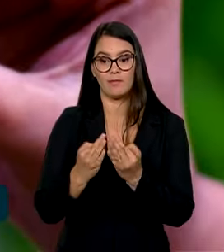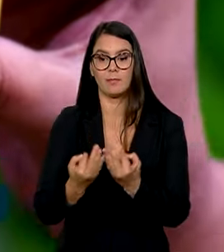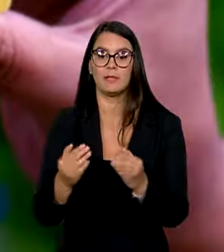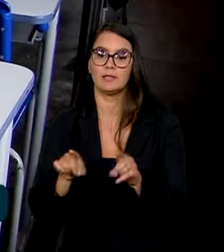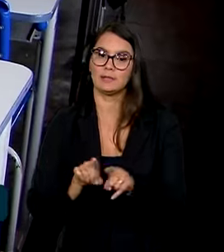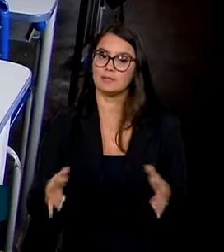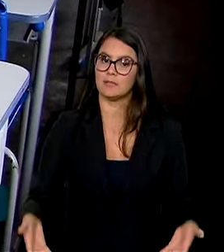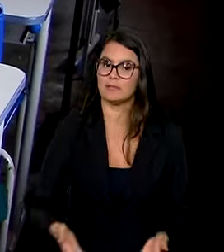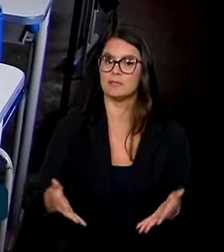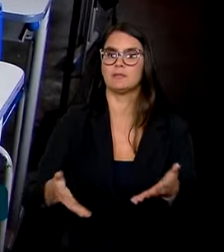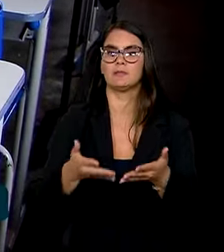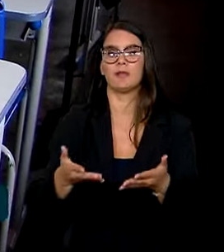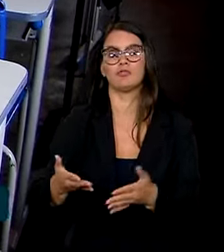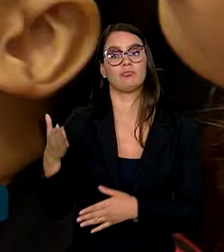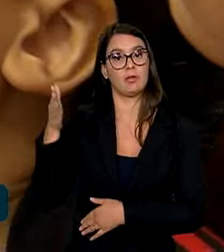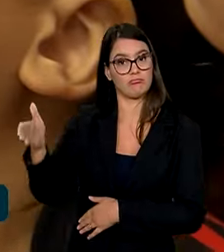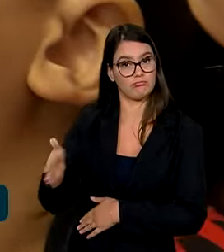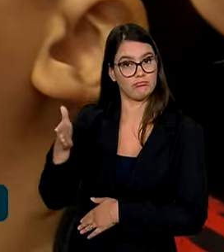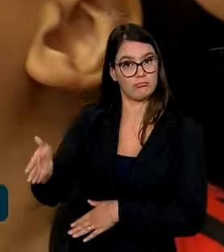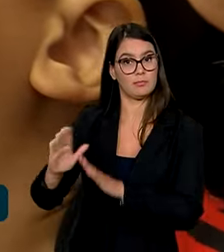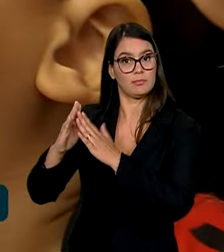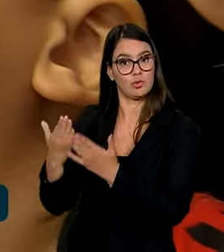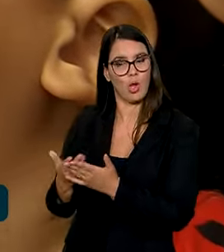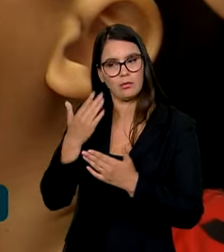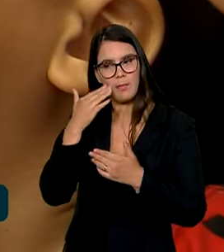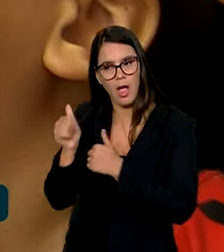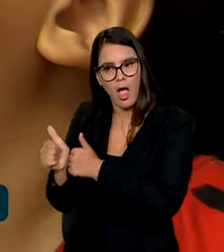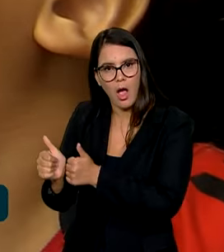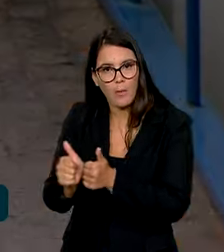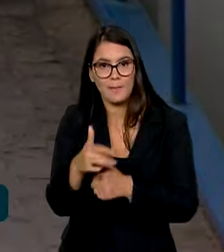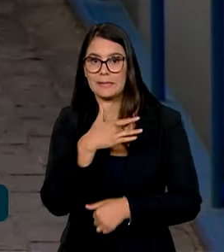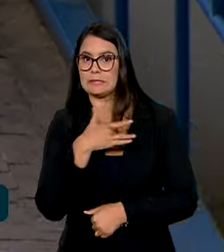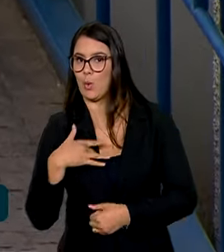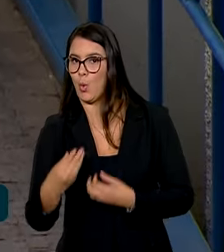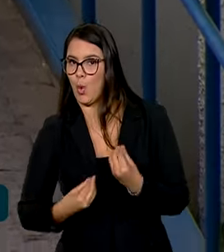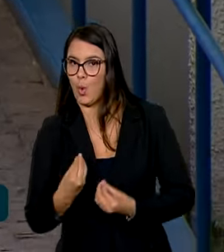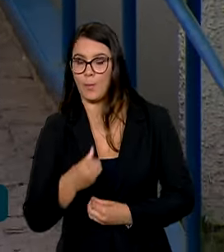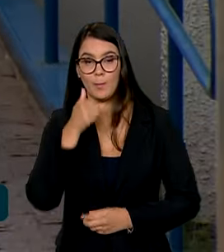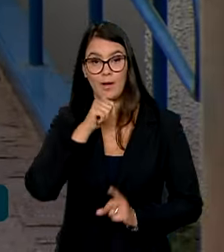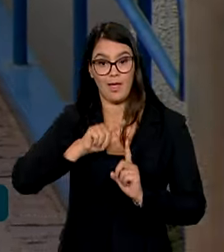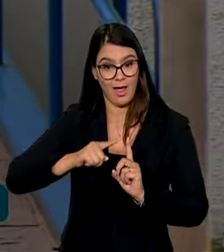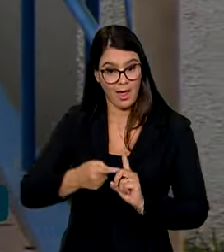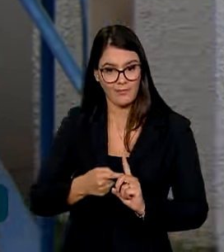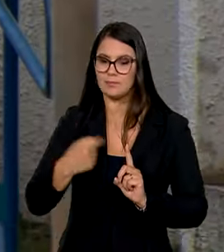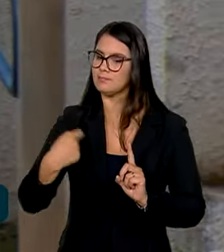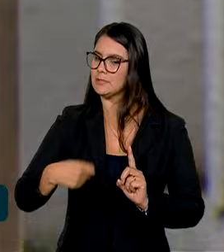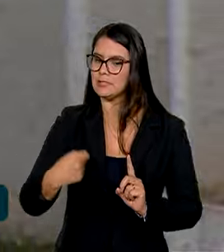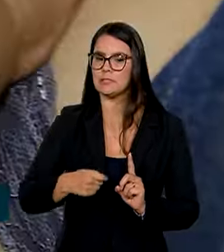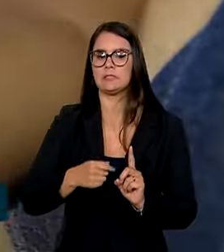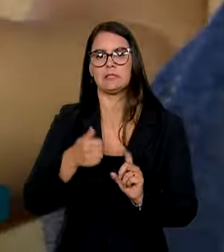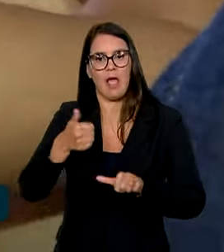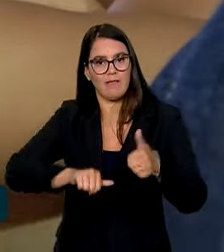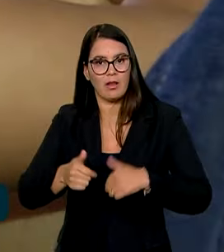incentiva a frequência escolar e o acompanhamento de saúde. As gestantes têm que fazer o pré